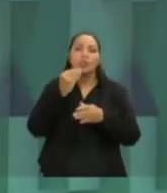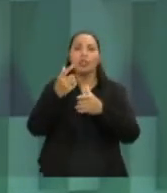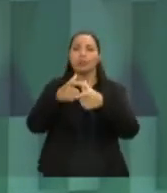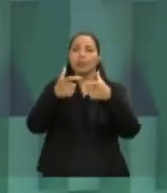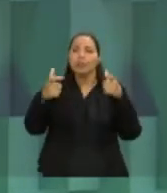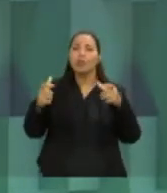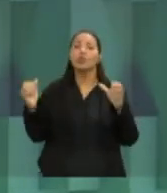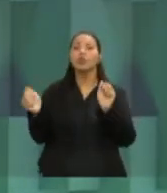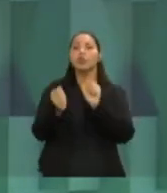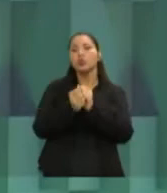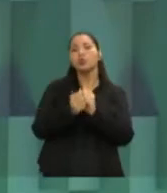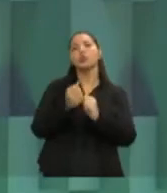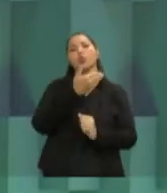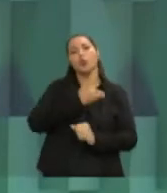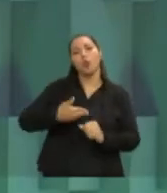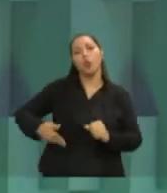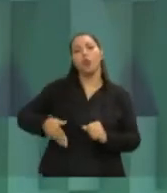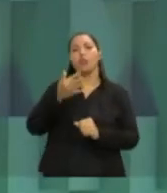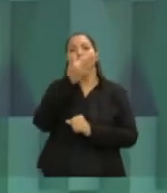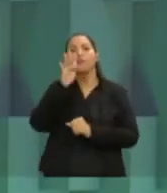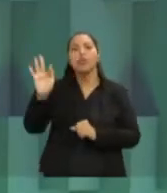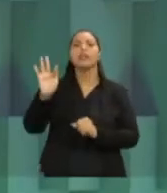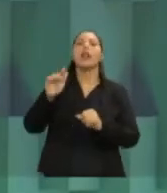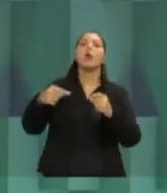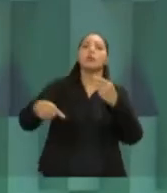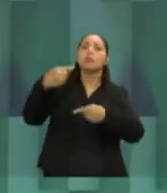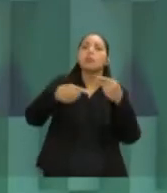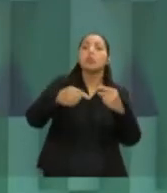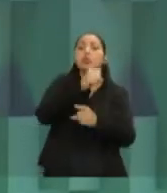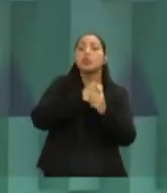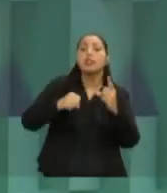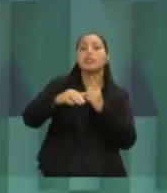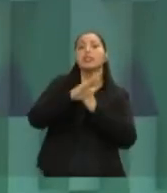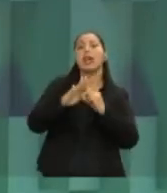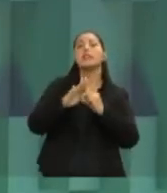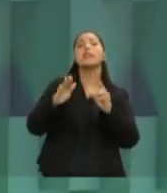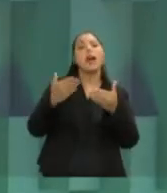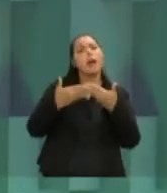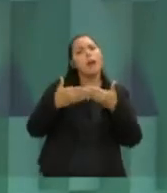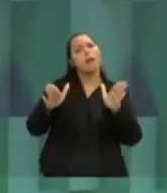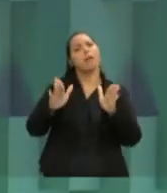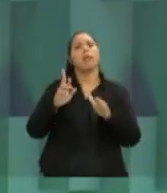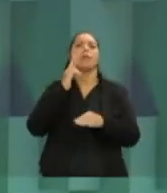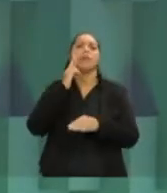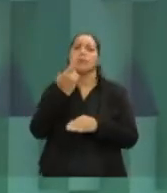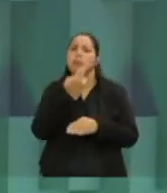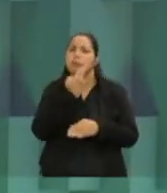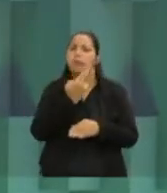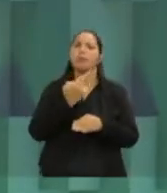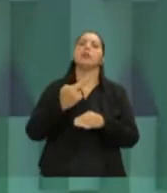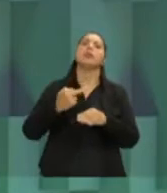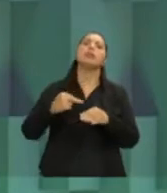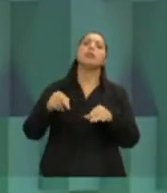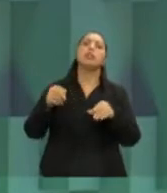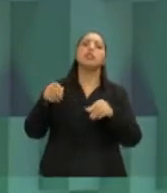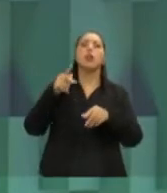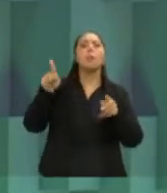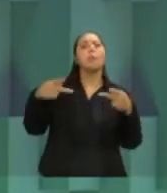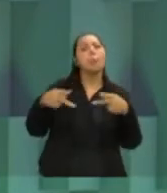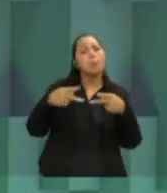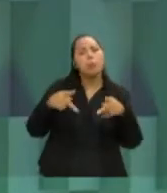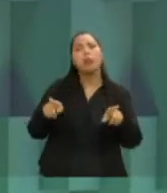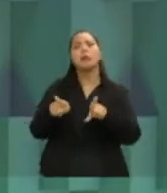o que nós temos que fazer mais nobre são as políticas sociais. Até abrindo um restaurante popular, até elevando o circuito cultural, até elevando